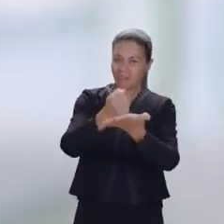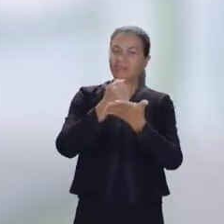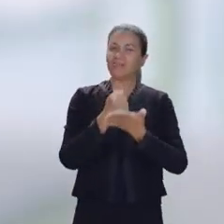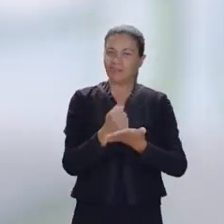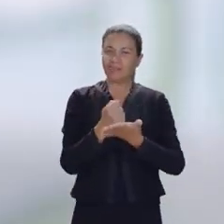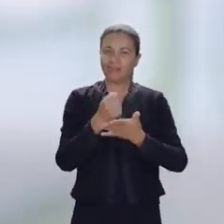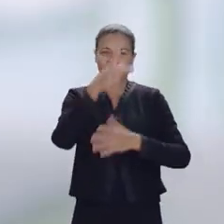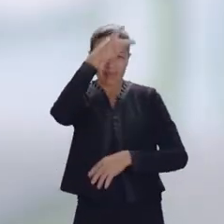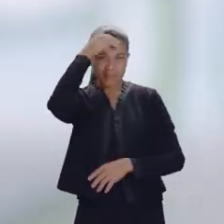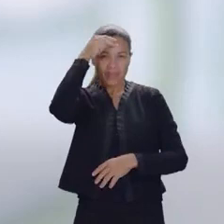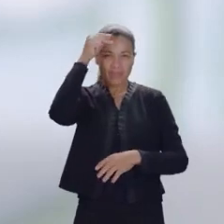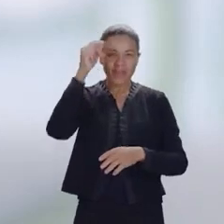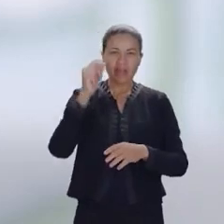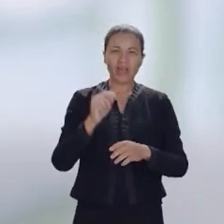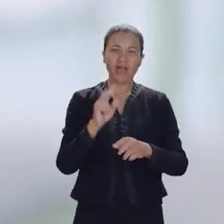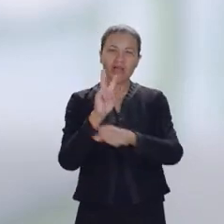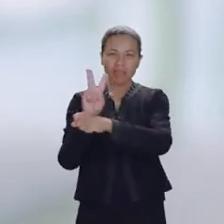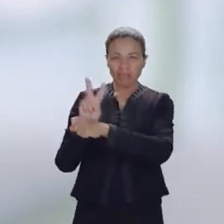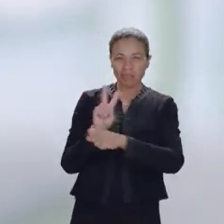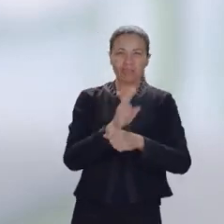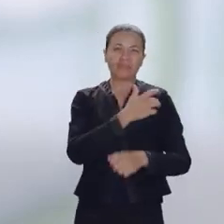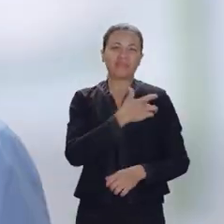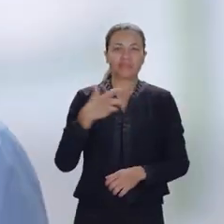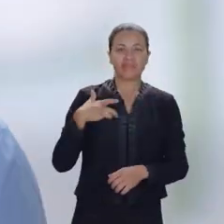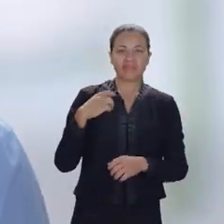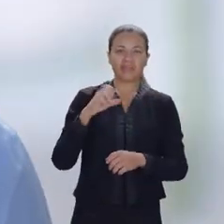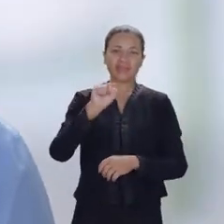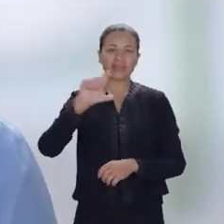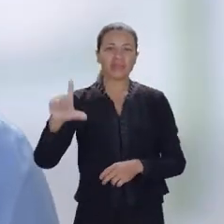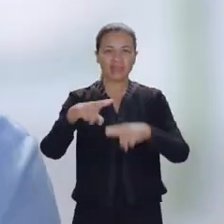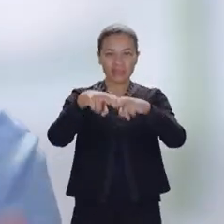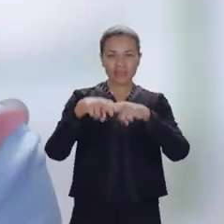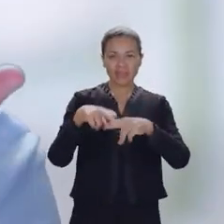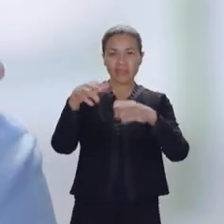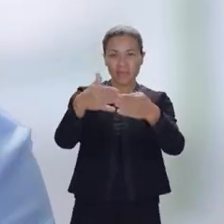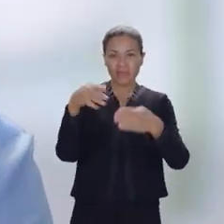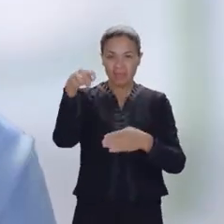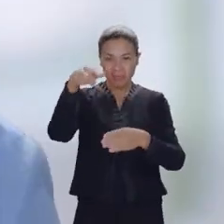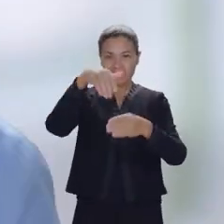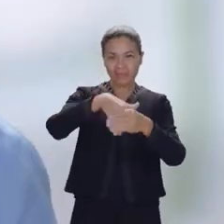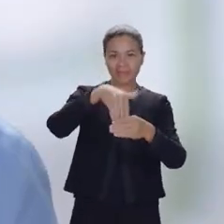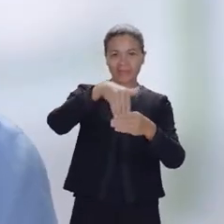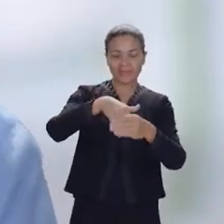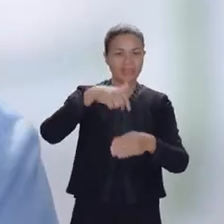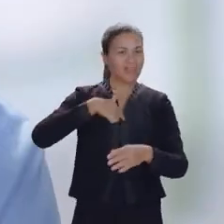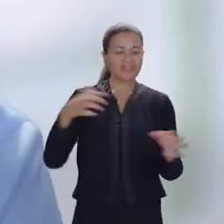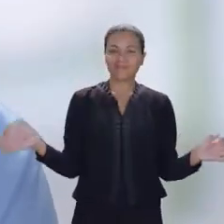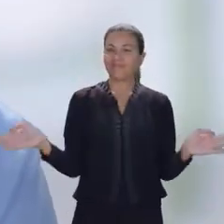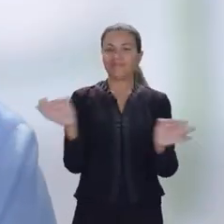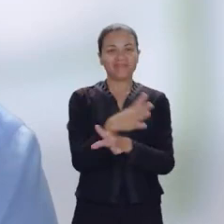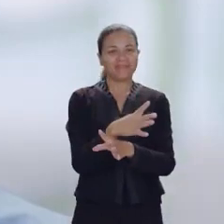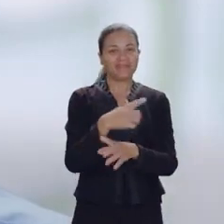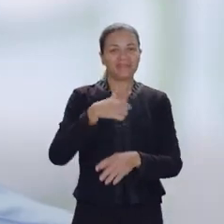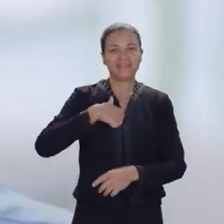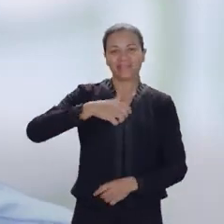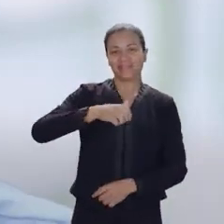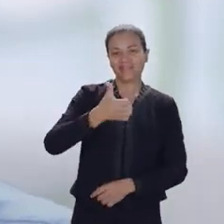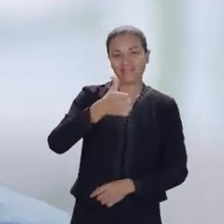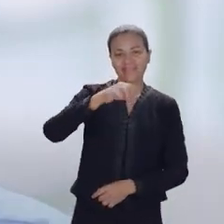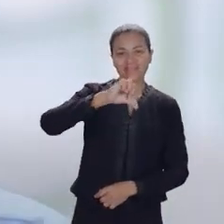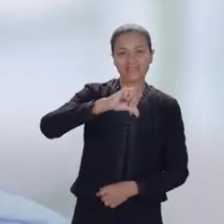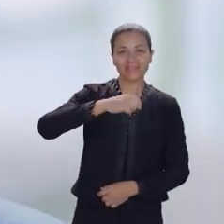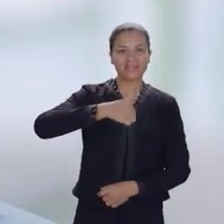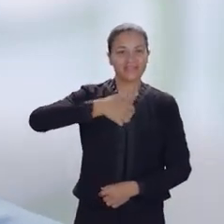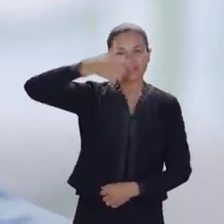Me ajude a ser prefeito para cuidar da saúde de São Luís. É por isso que conto com o seu voto. Eu tô pronto. Eu sou